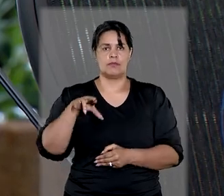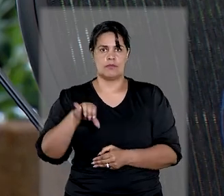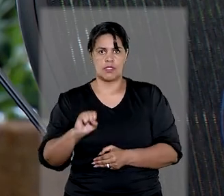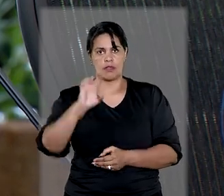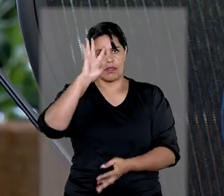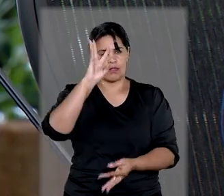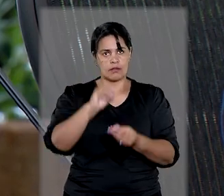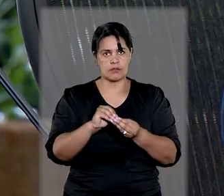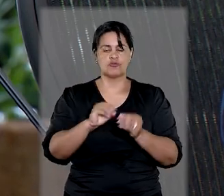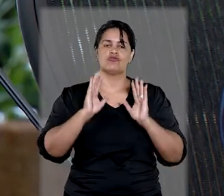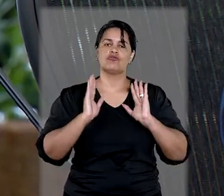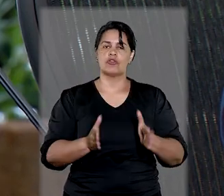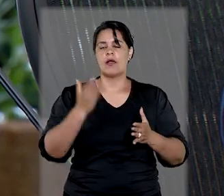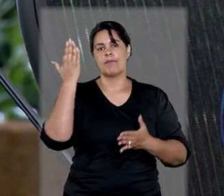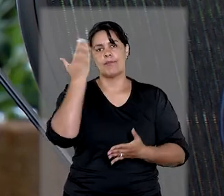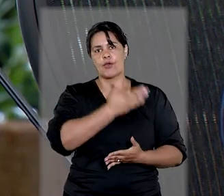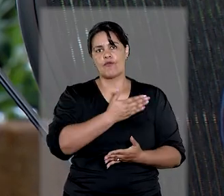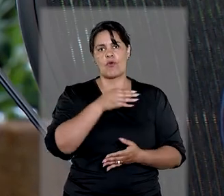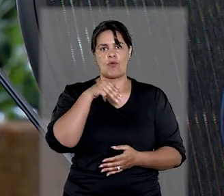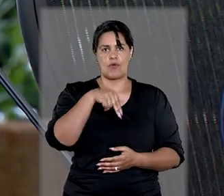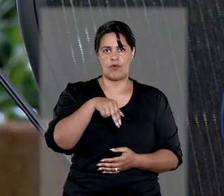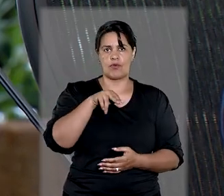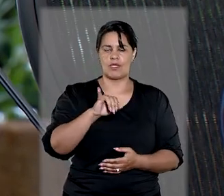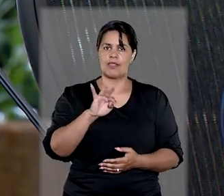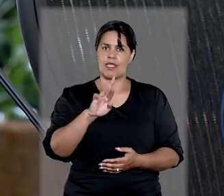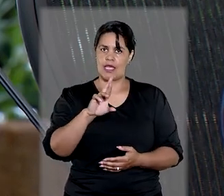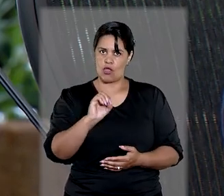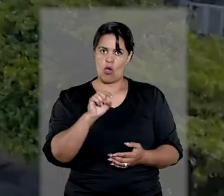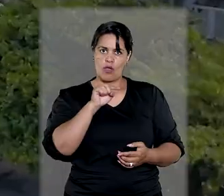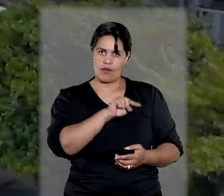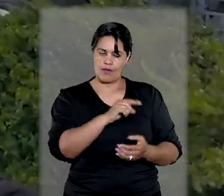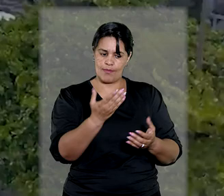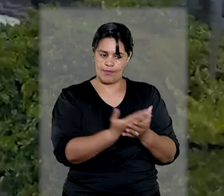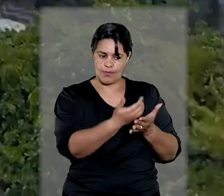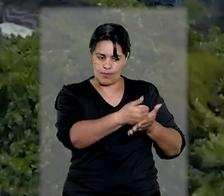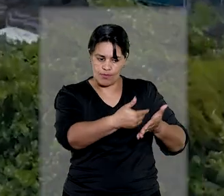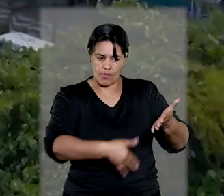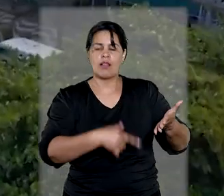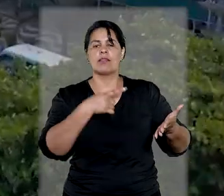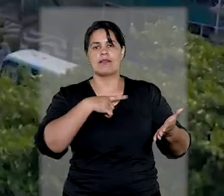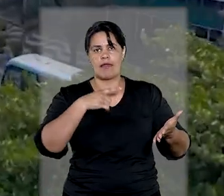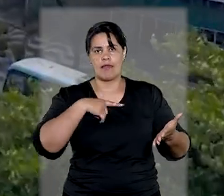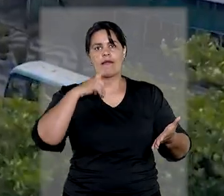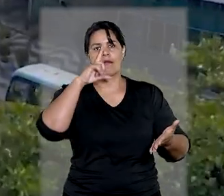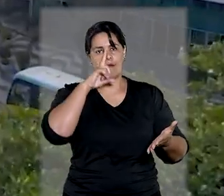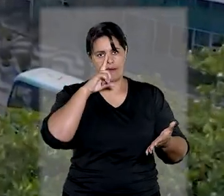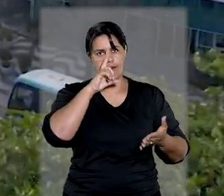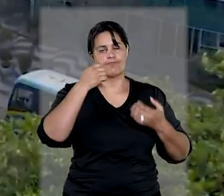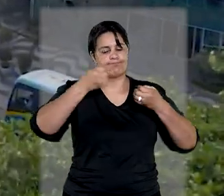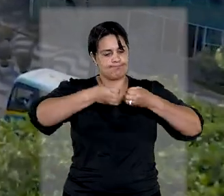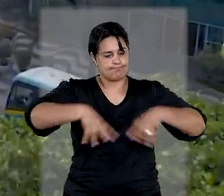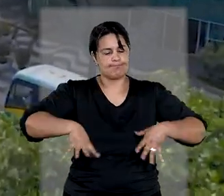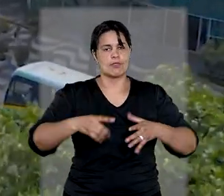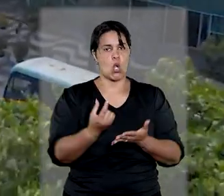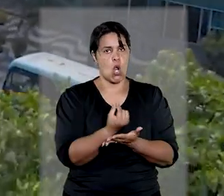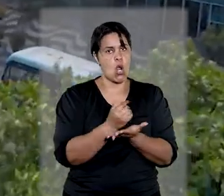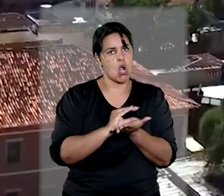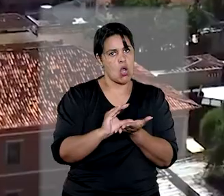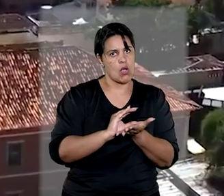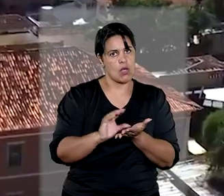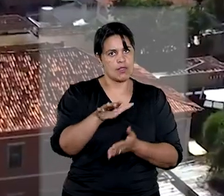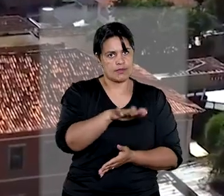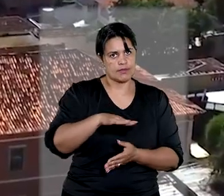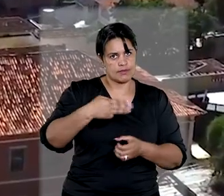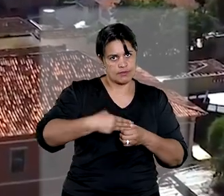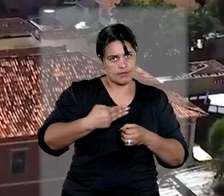concluiu que ficou demonstrada a alegação do município de Niterói quanto à existência do risco de grave lesão ao orçamento municipal